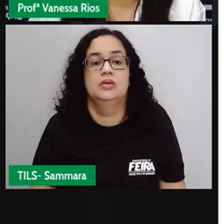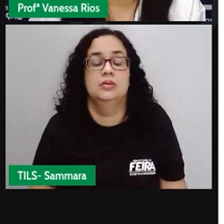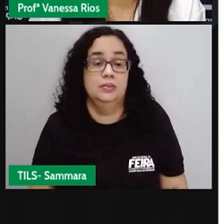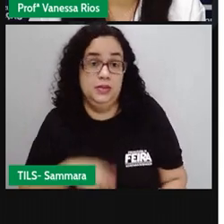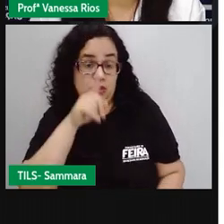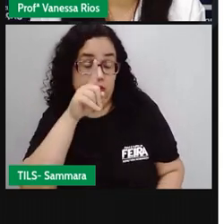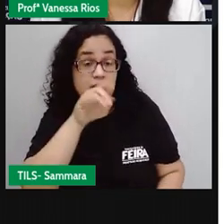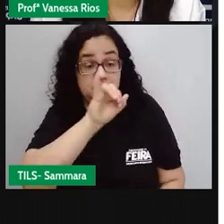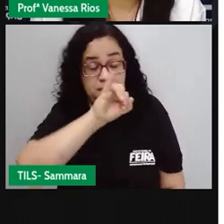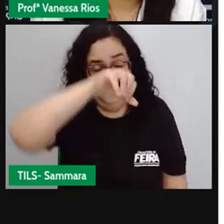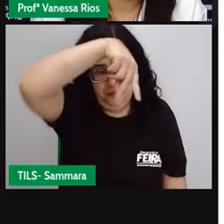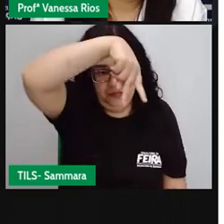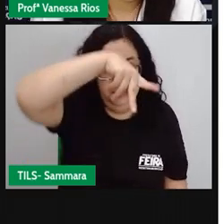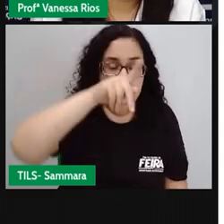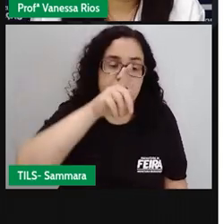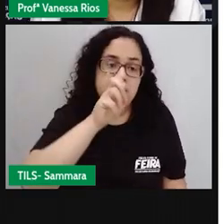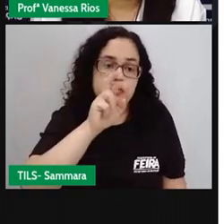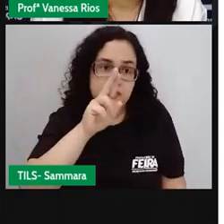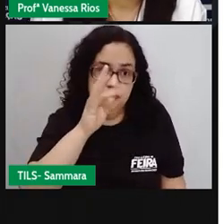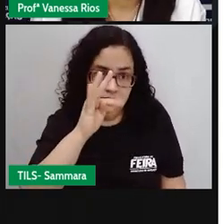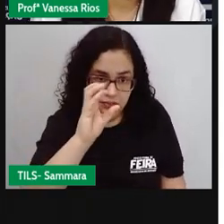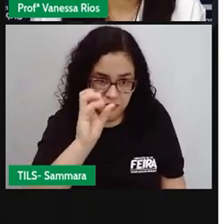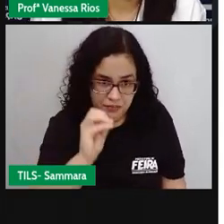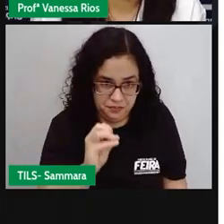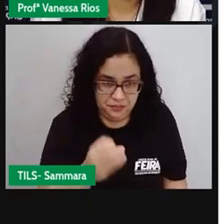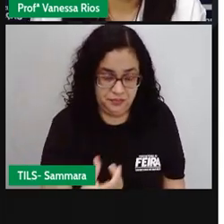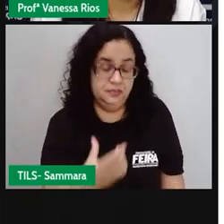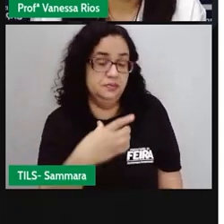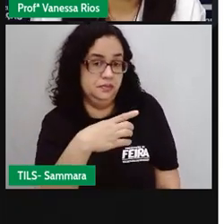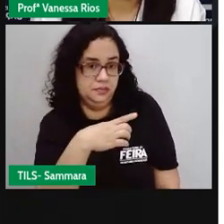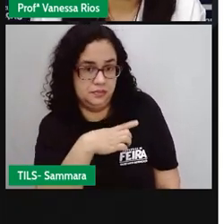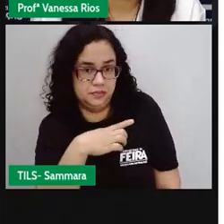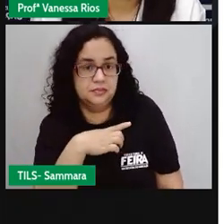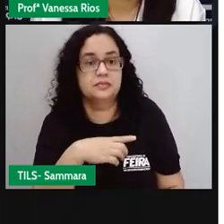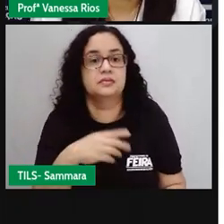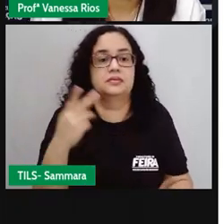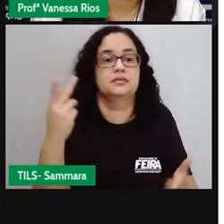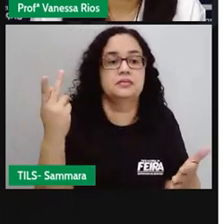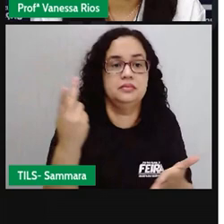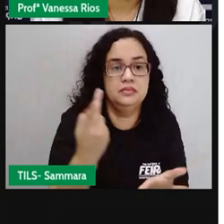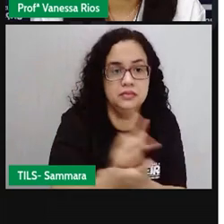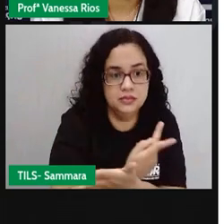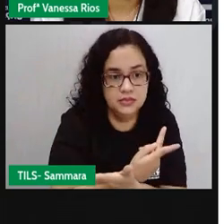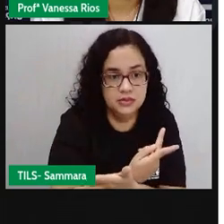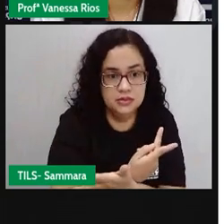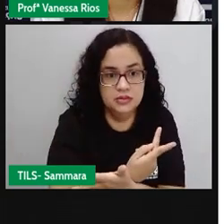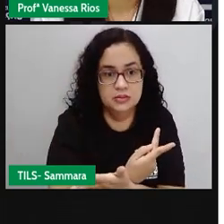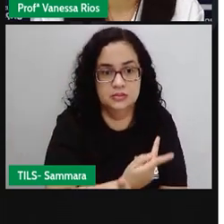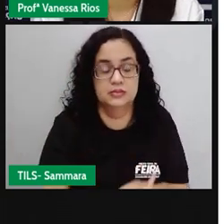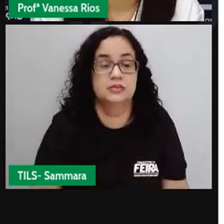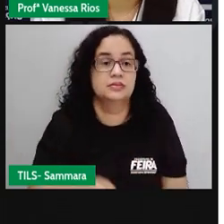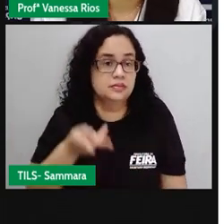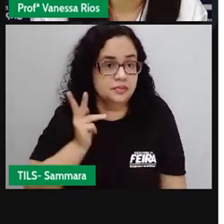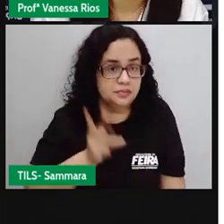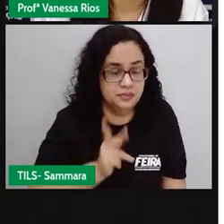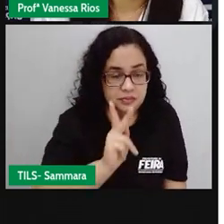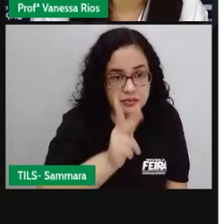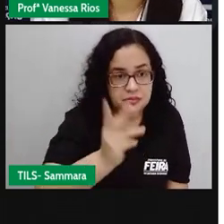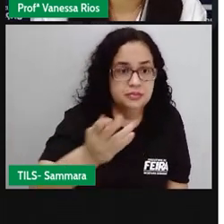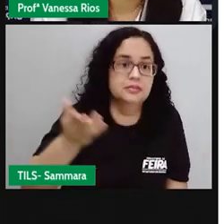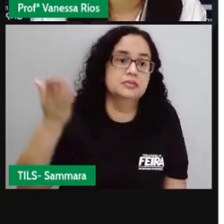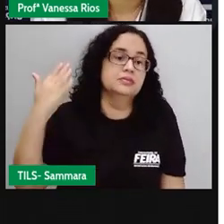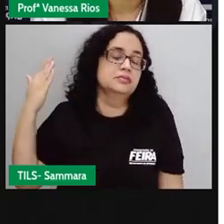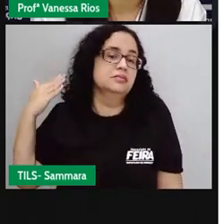No pretérito imperfeito expressa uma ação que acontecia com uma determinada frequência no